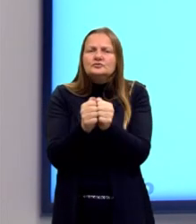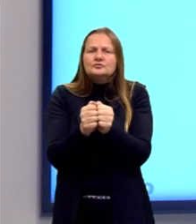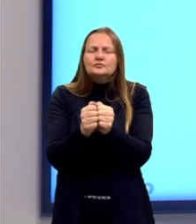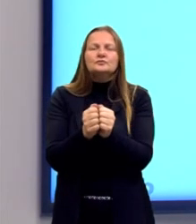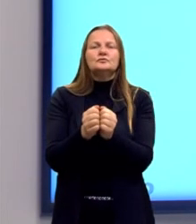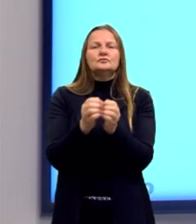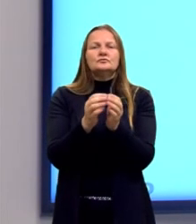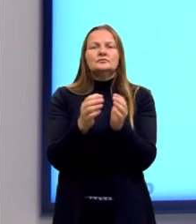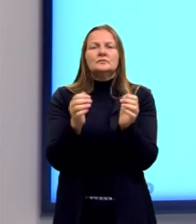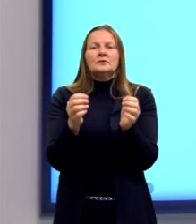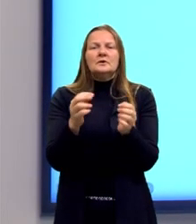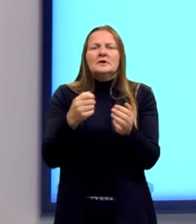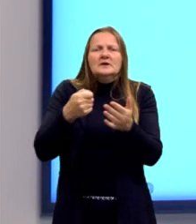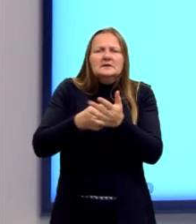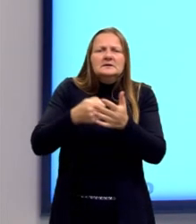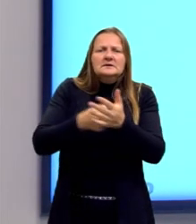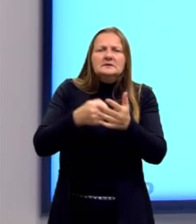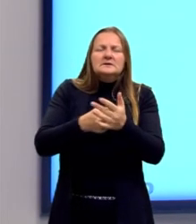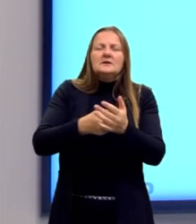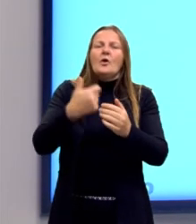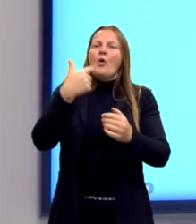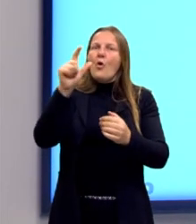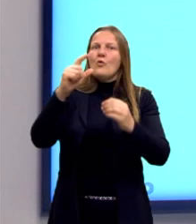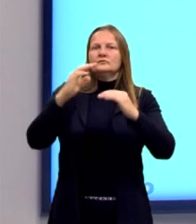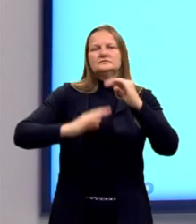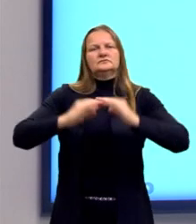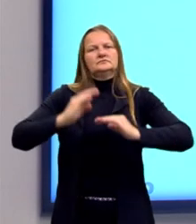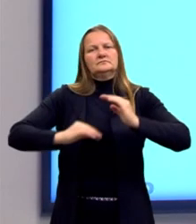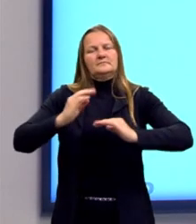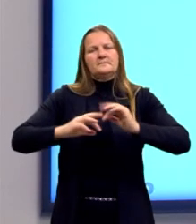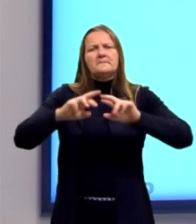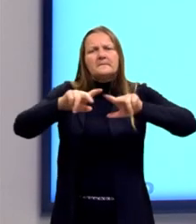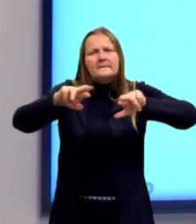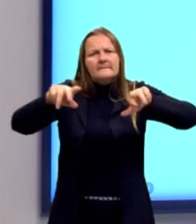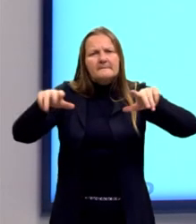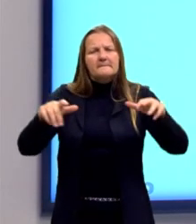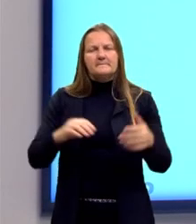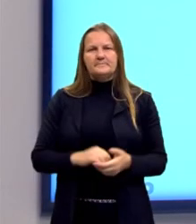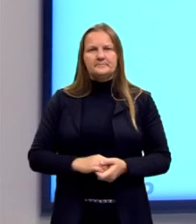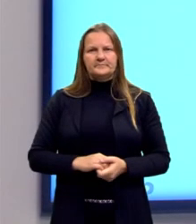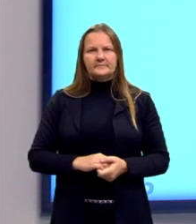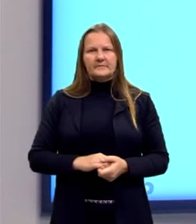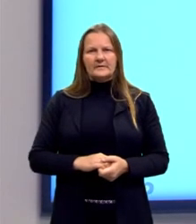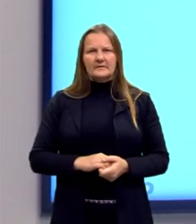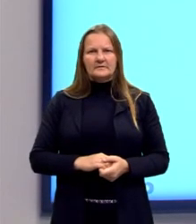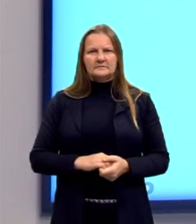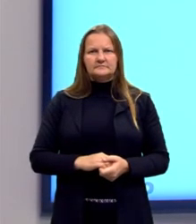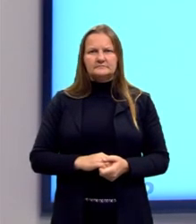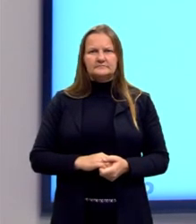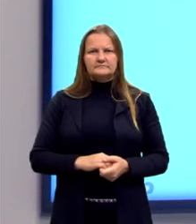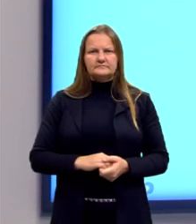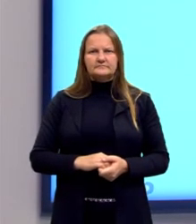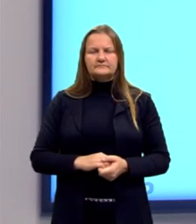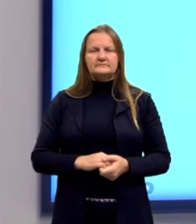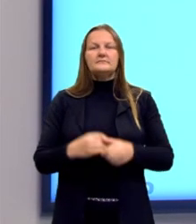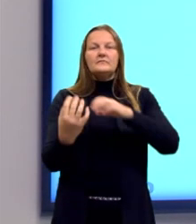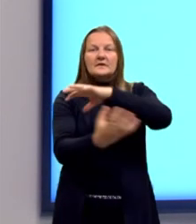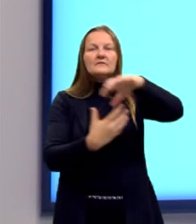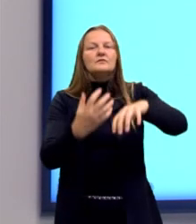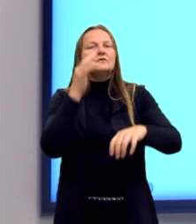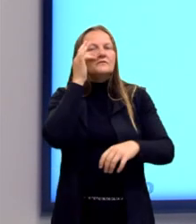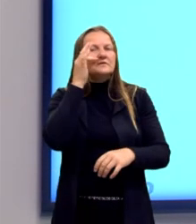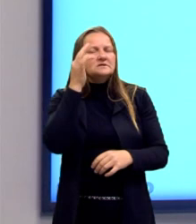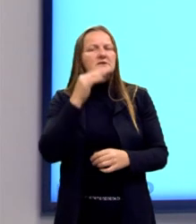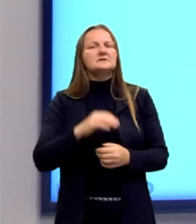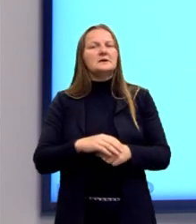vai reivindicar outras ações, englobam várias ações, né? Nessa, na Revolução Francesa, que era uma